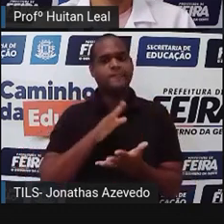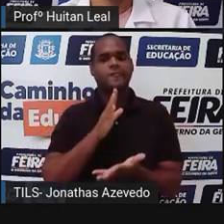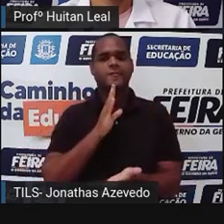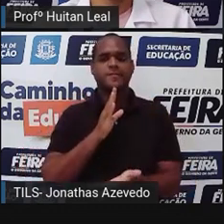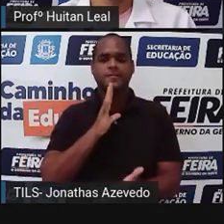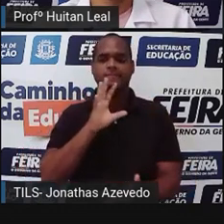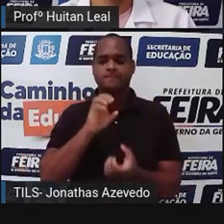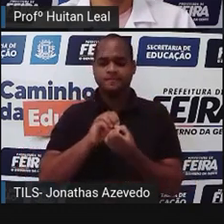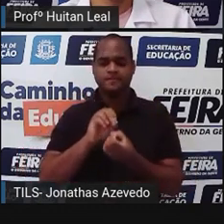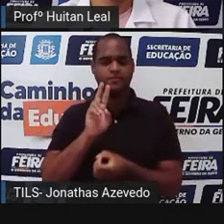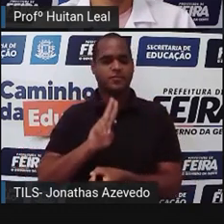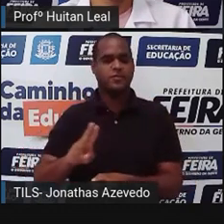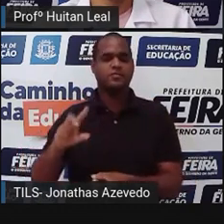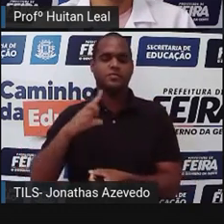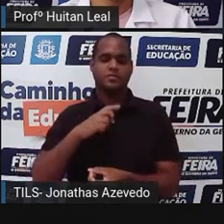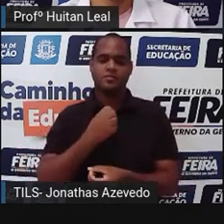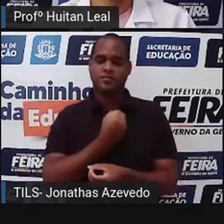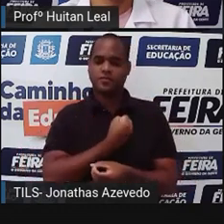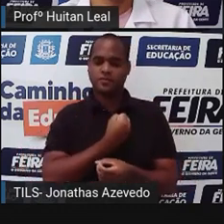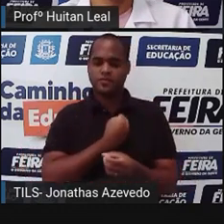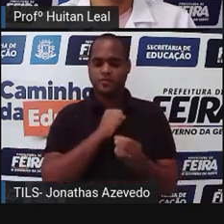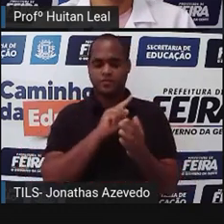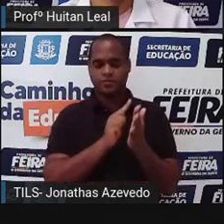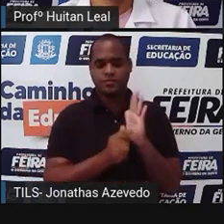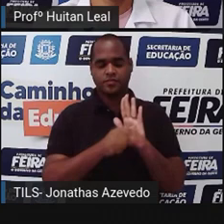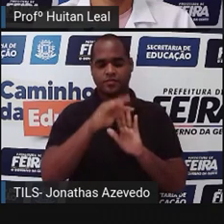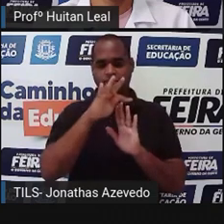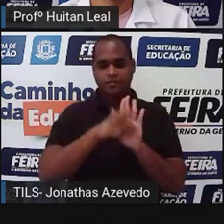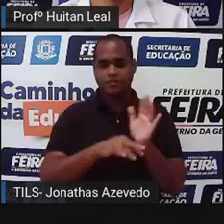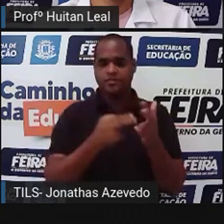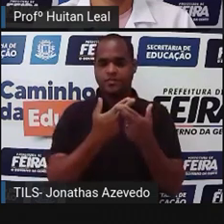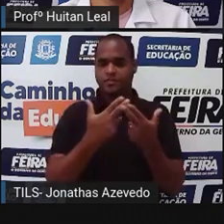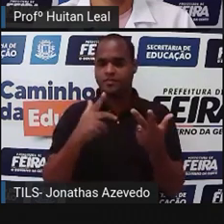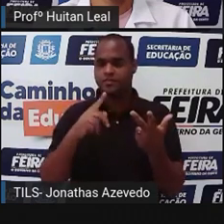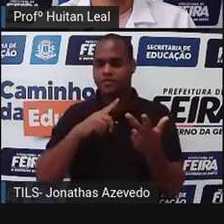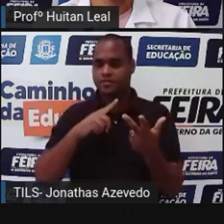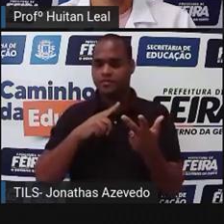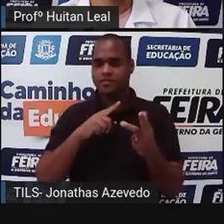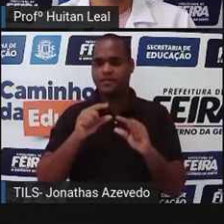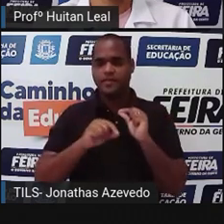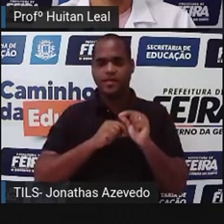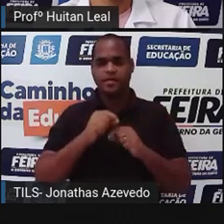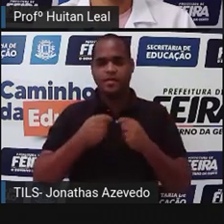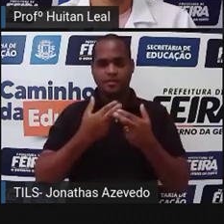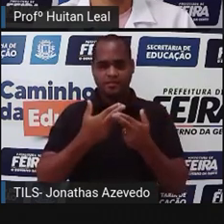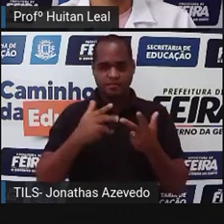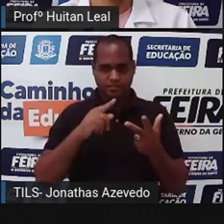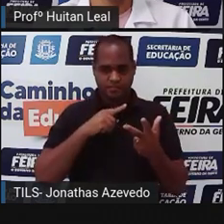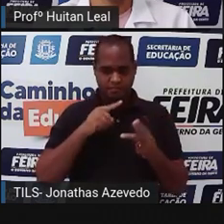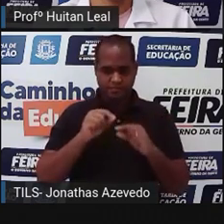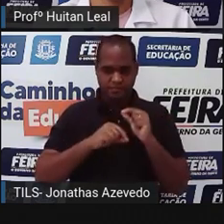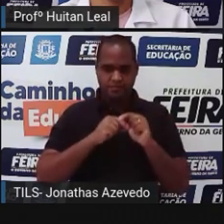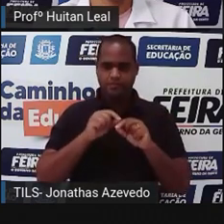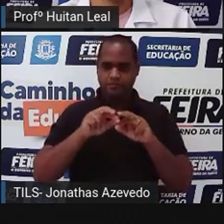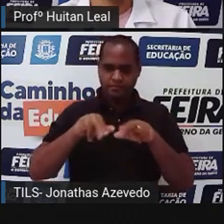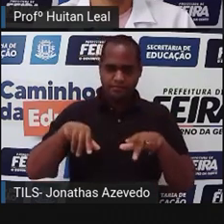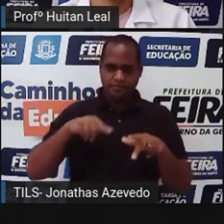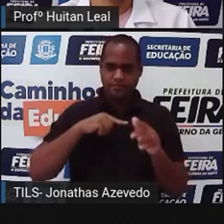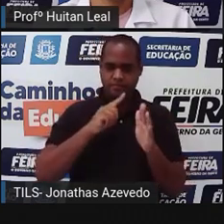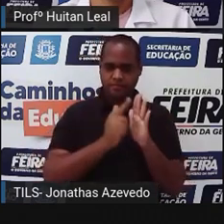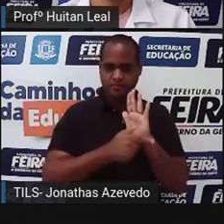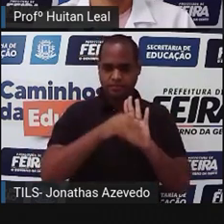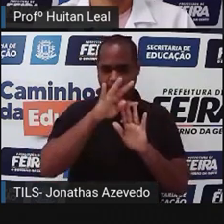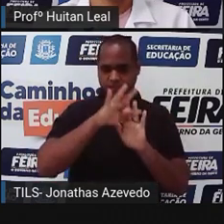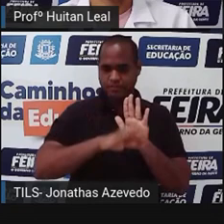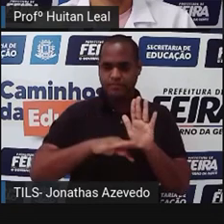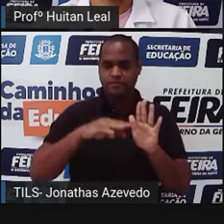usar o maior número de gêneros textuais das diversas esferas discursivas. Quanto mais gêneros textuais você conhece,